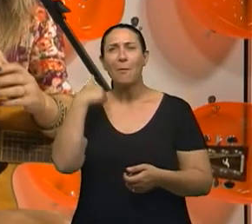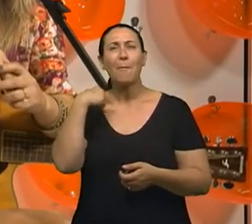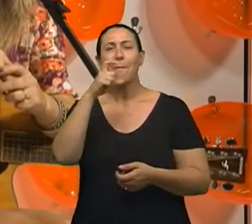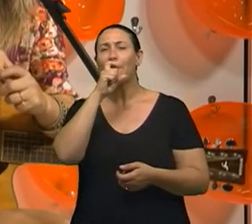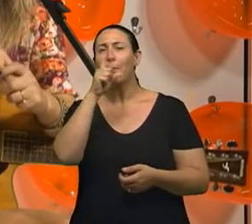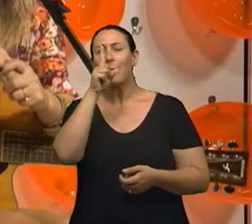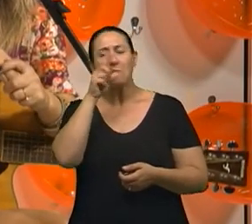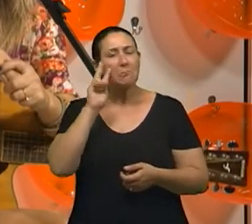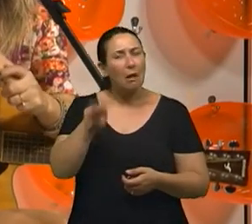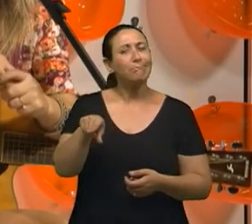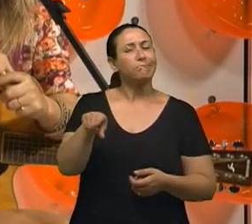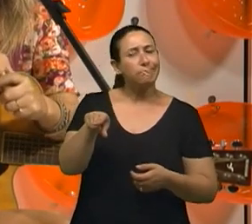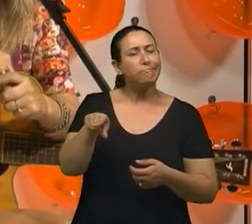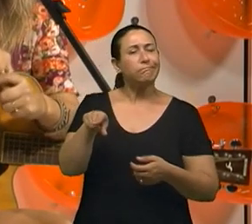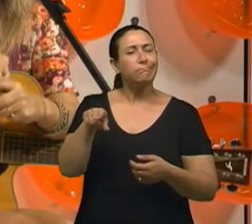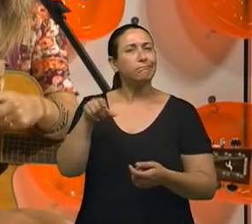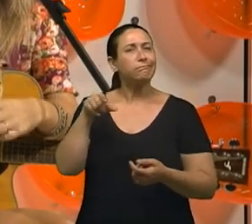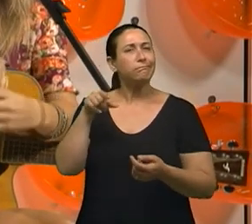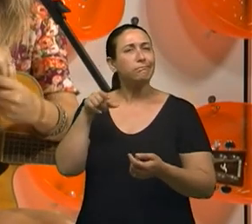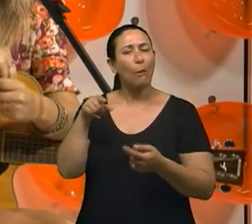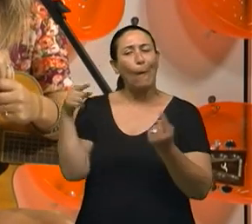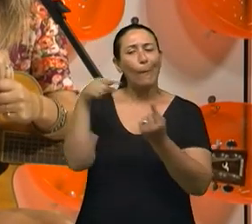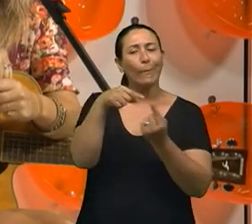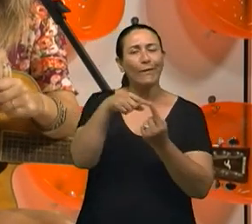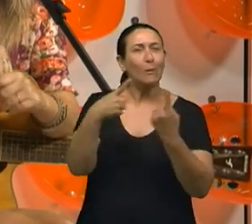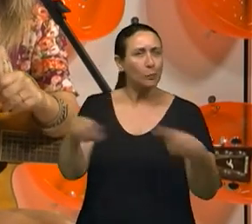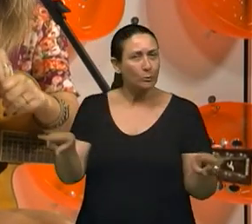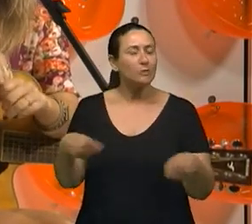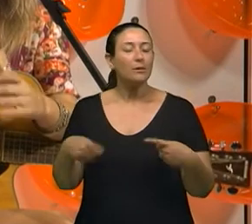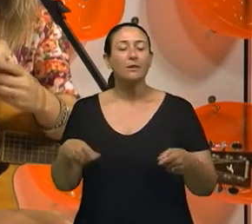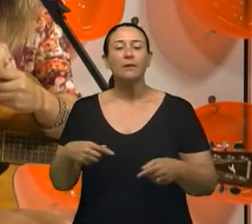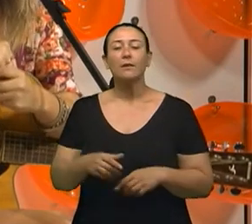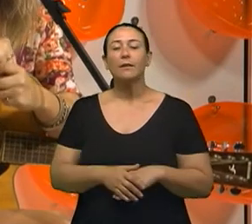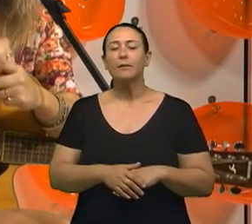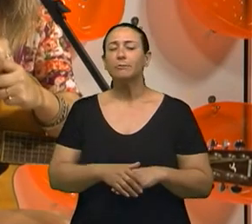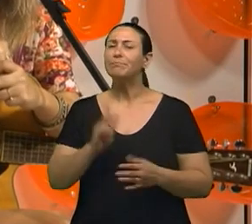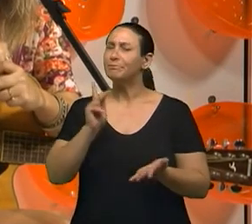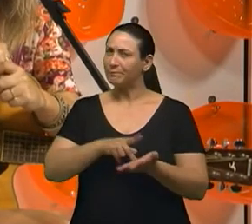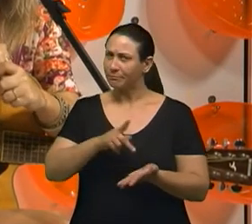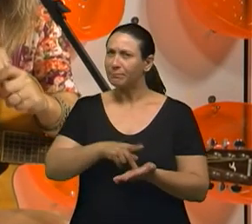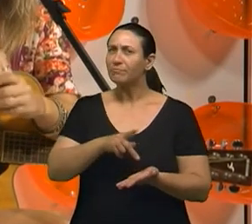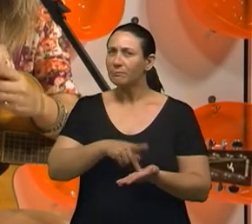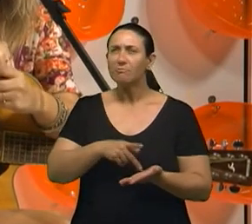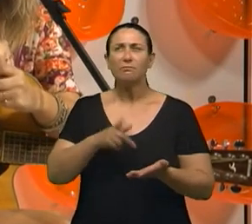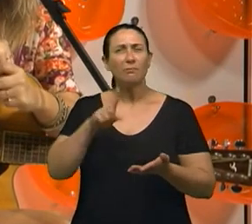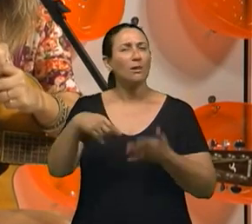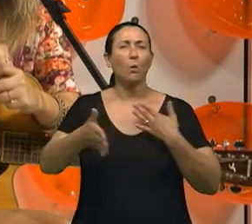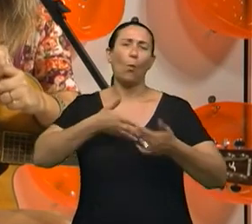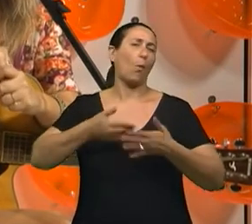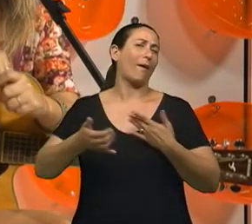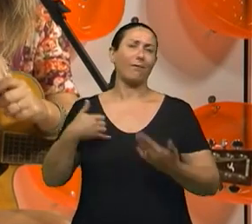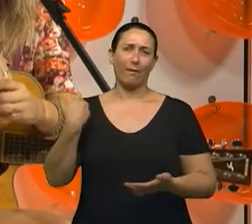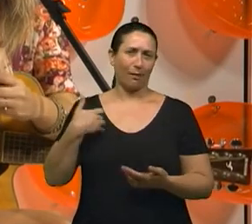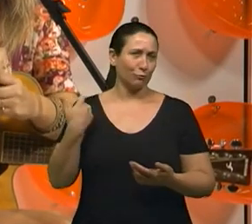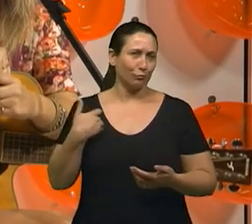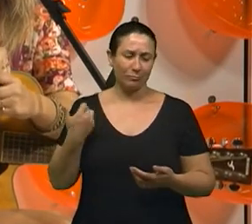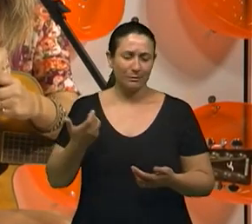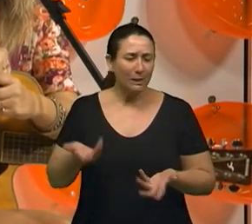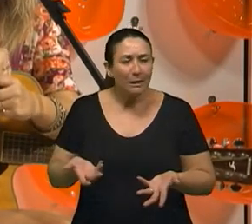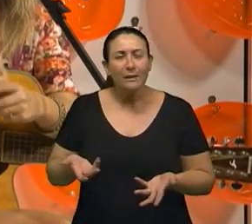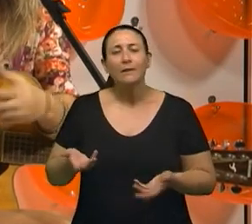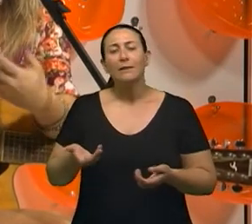musical e tudo mais. Eu acho que, sem sombra de dúvidas, funciona para qualquer idade. E